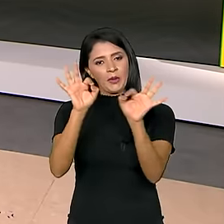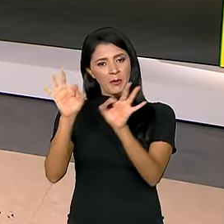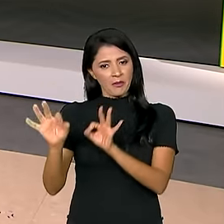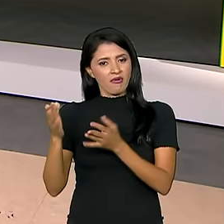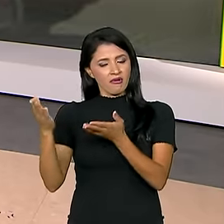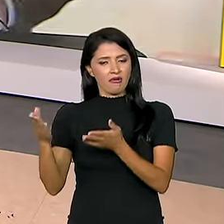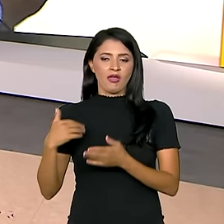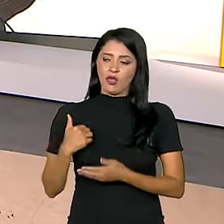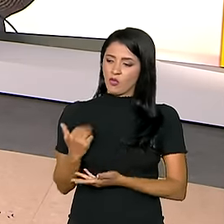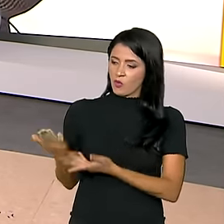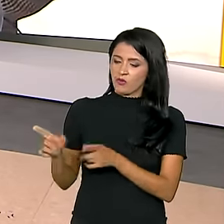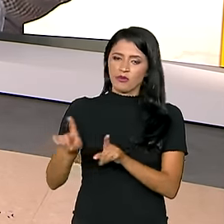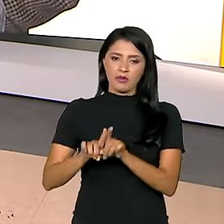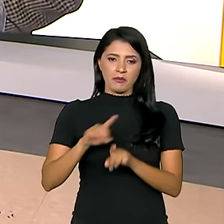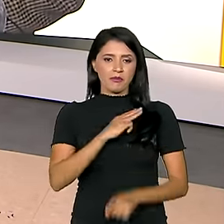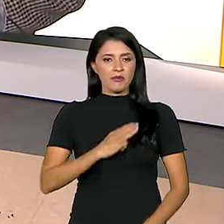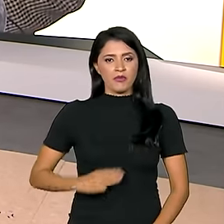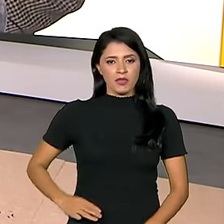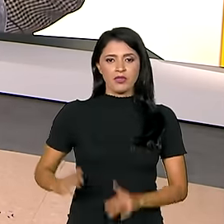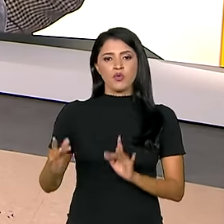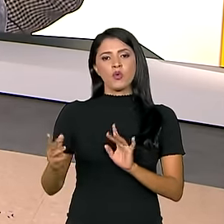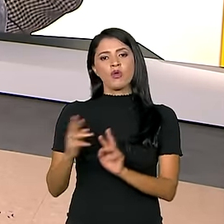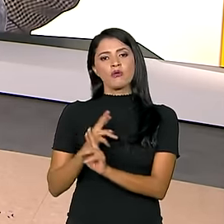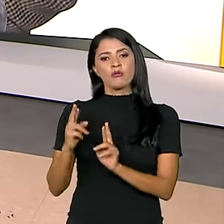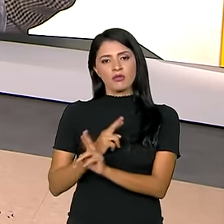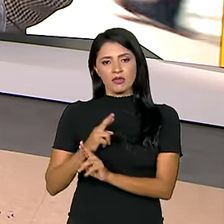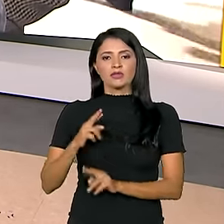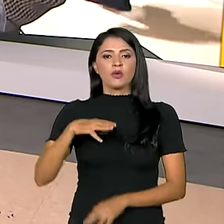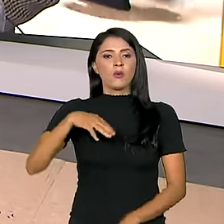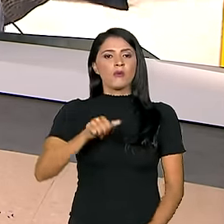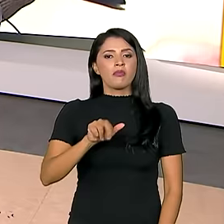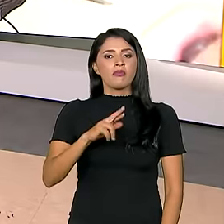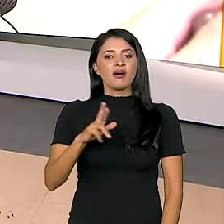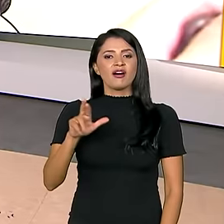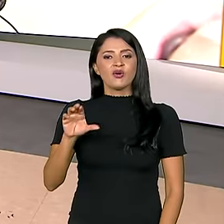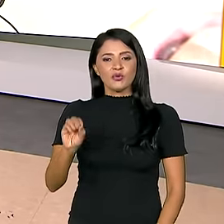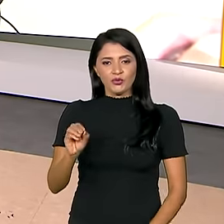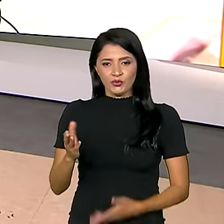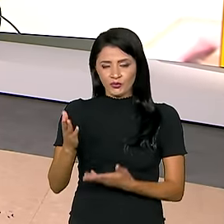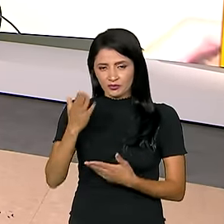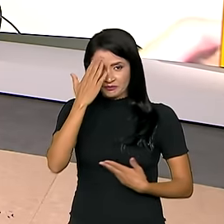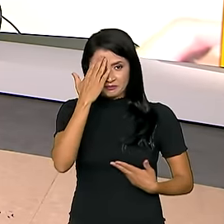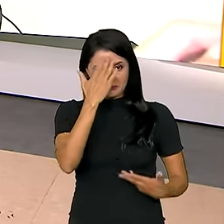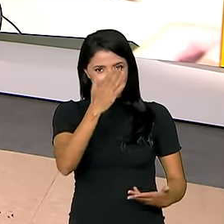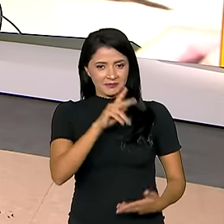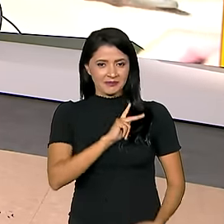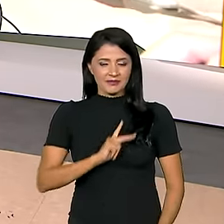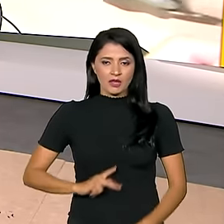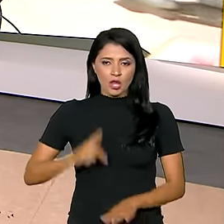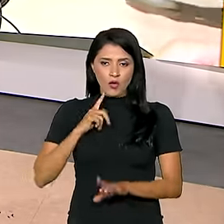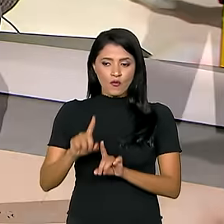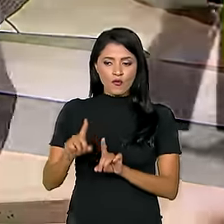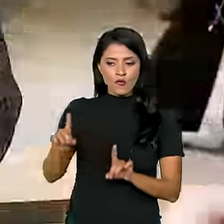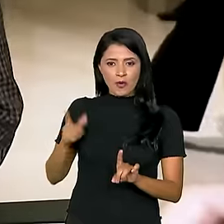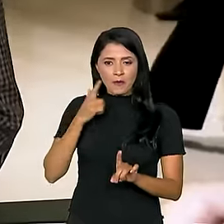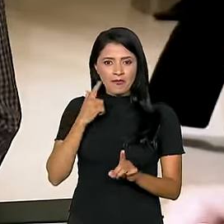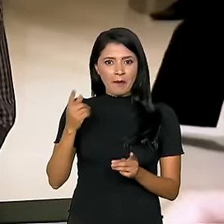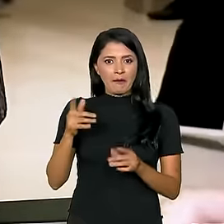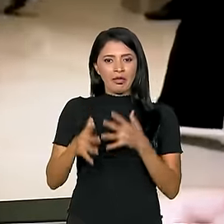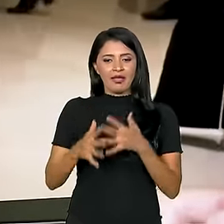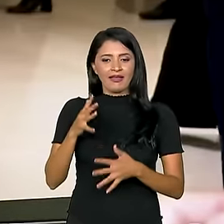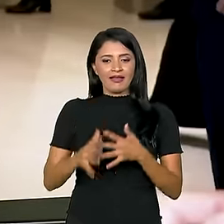ele está ao lado também do ministro de Relações Exteriores, Mauro Vieira. Muito obrigado, presidente. Eu vou sair de perto para não ficar a para pagar a gente.